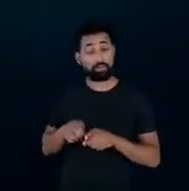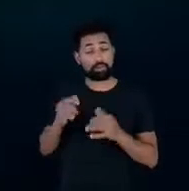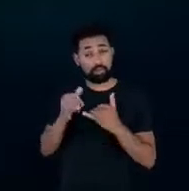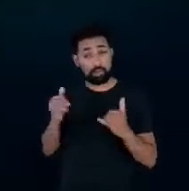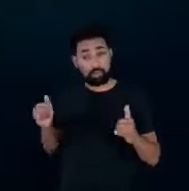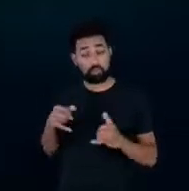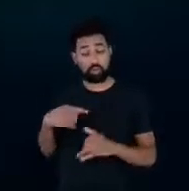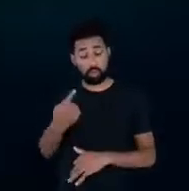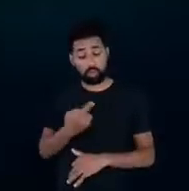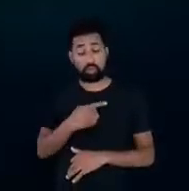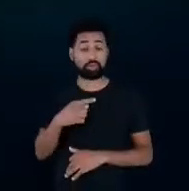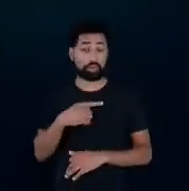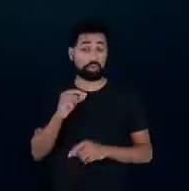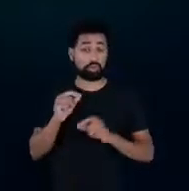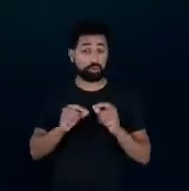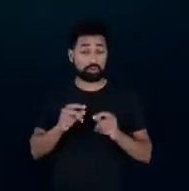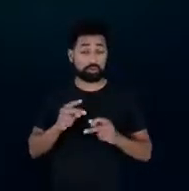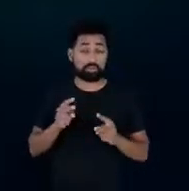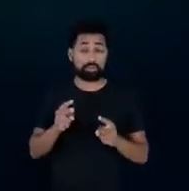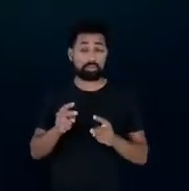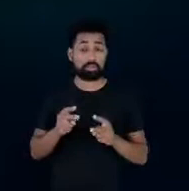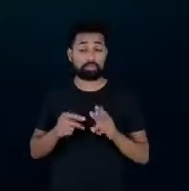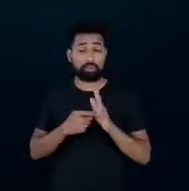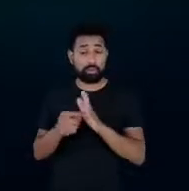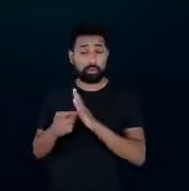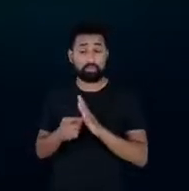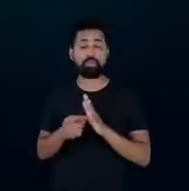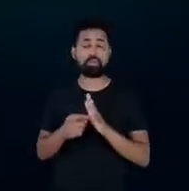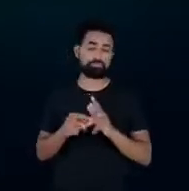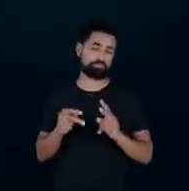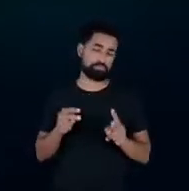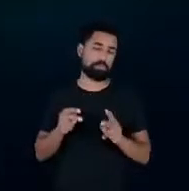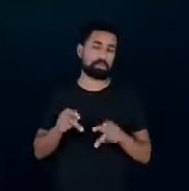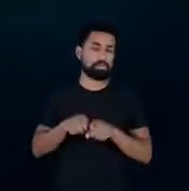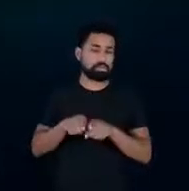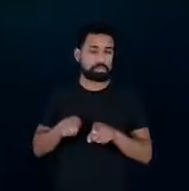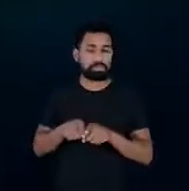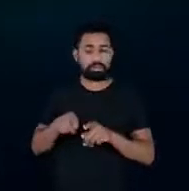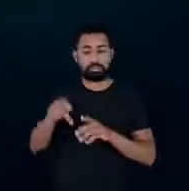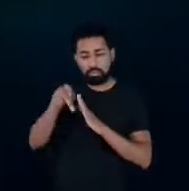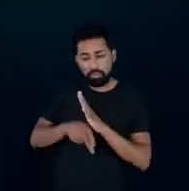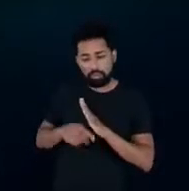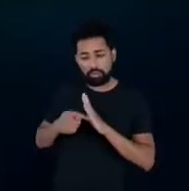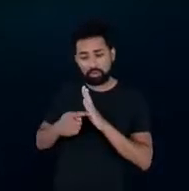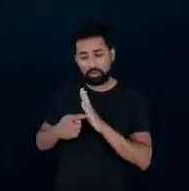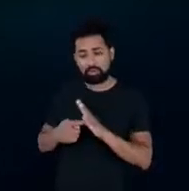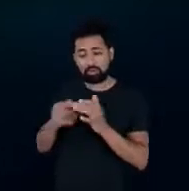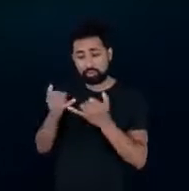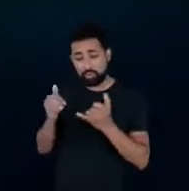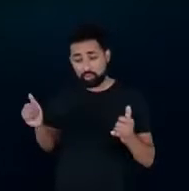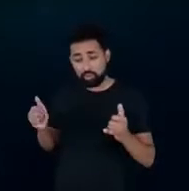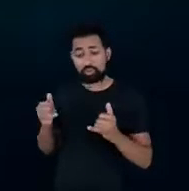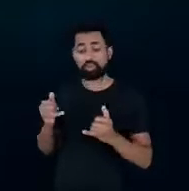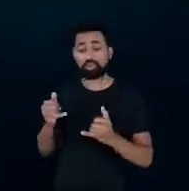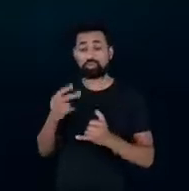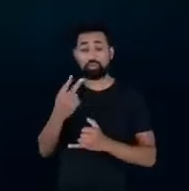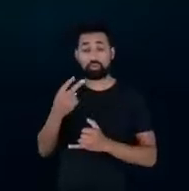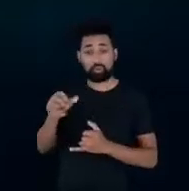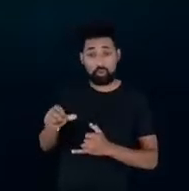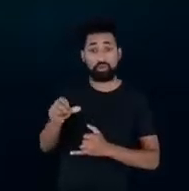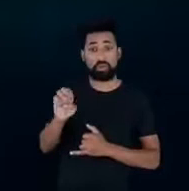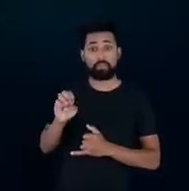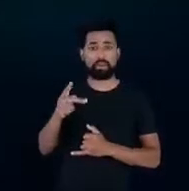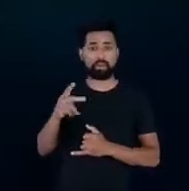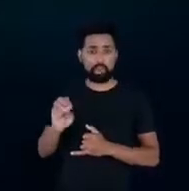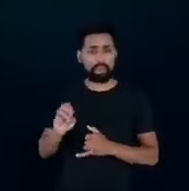tem isso cada vez mais pesa na nossa conta e o plano decenal de energia de 29 que a EPE sempre